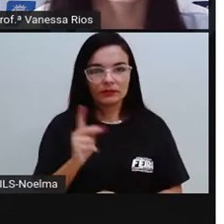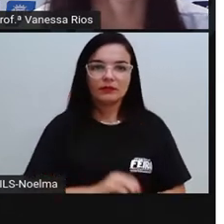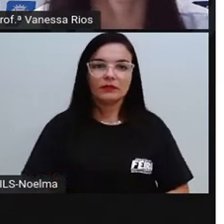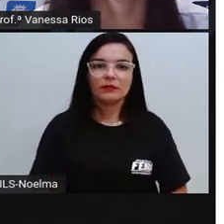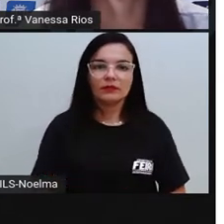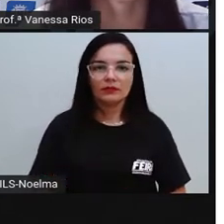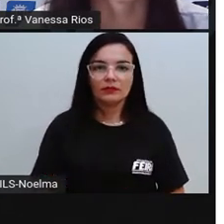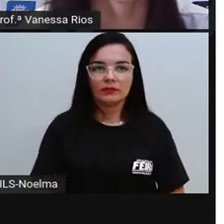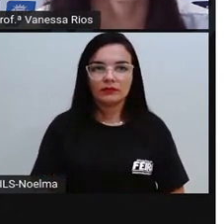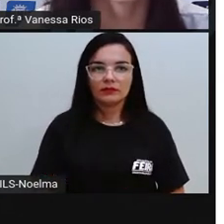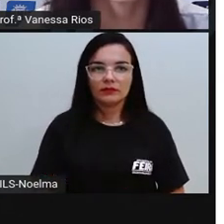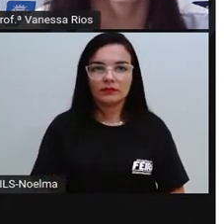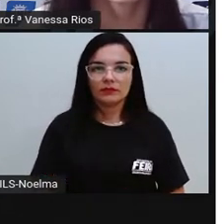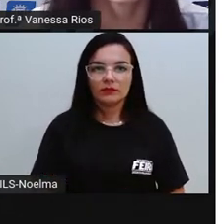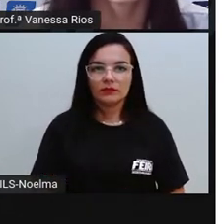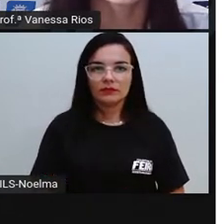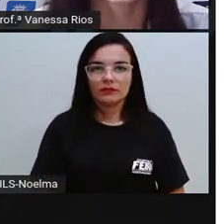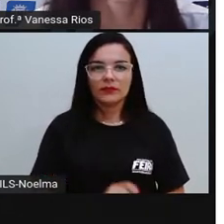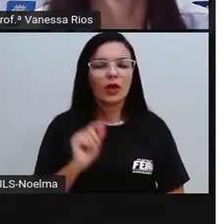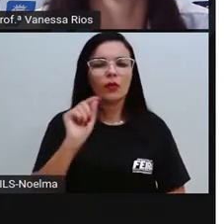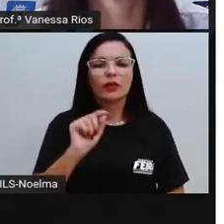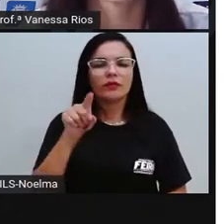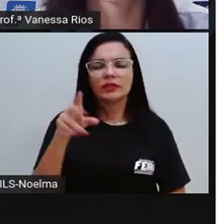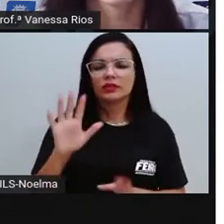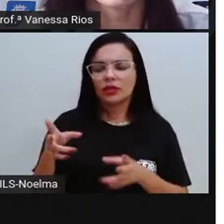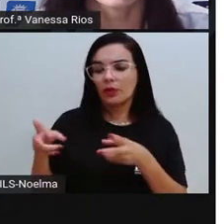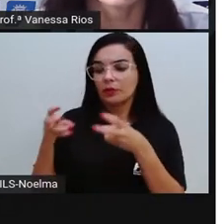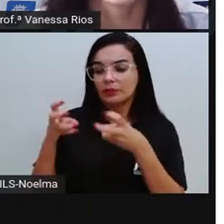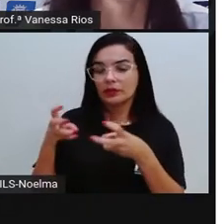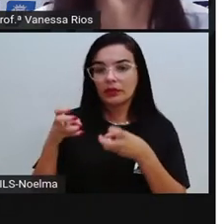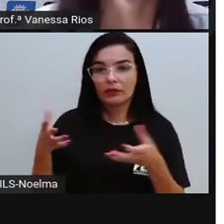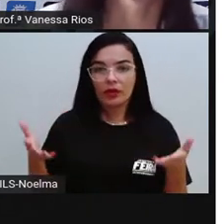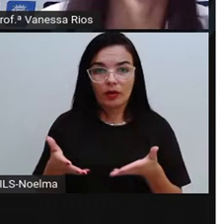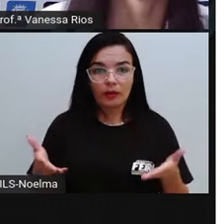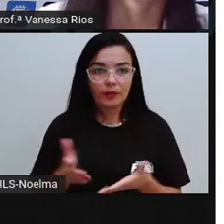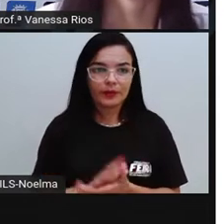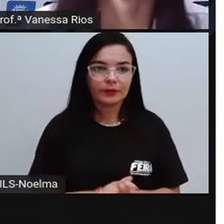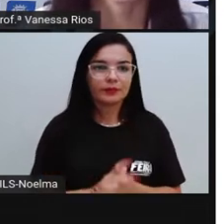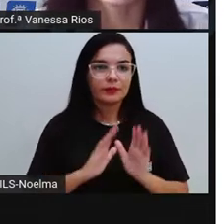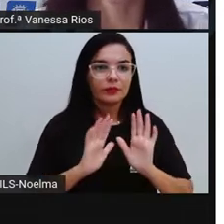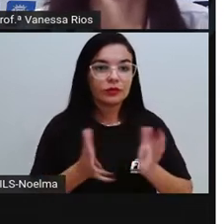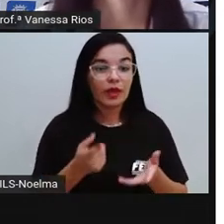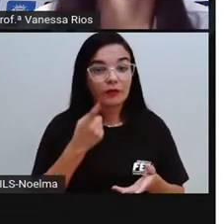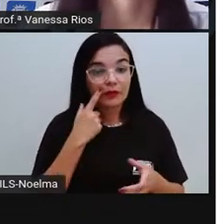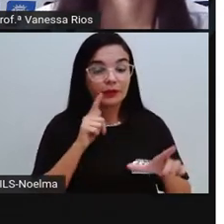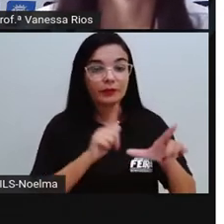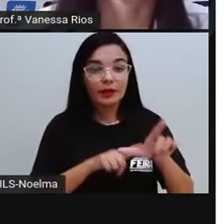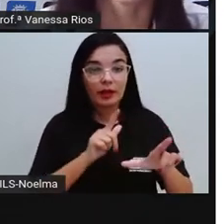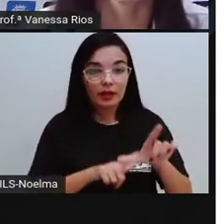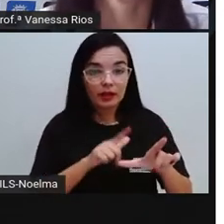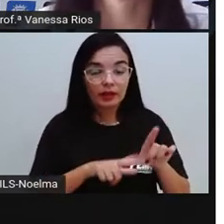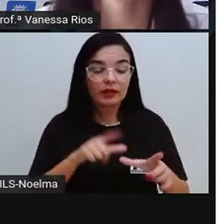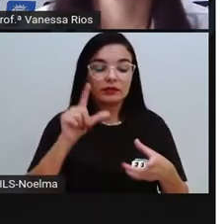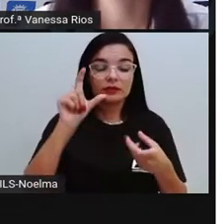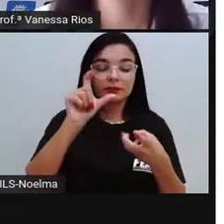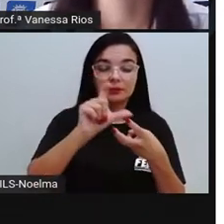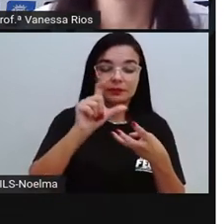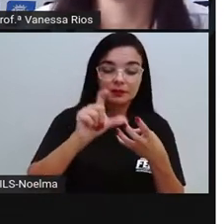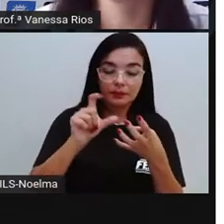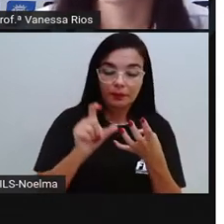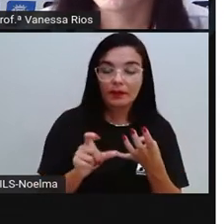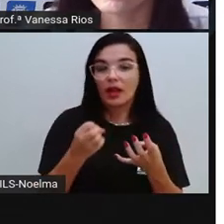Mas vamos lá. O que a gente observou? A gente observou as letras, as sílabas, a